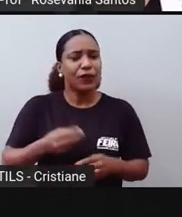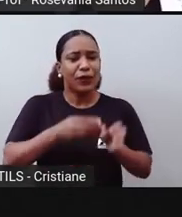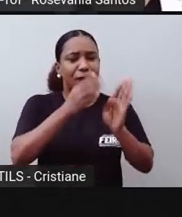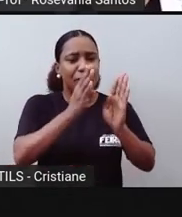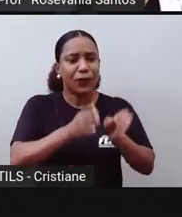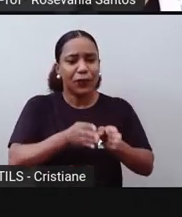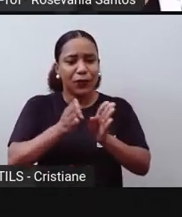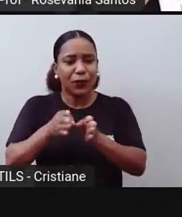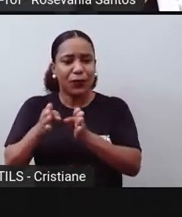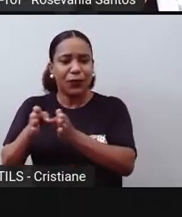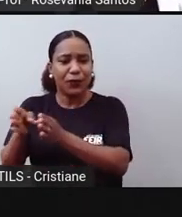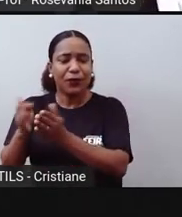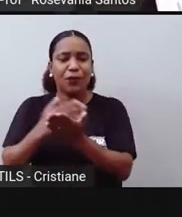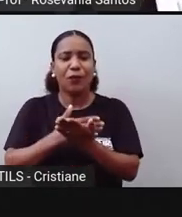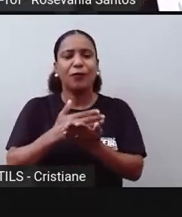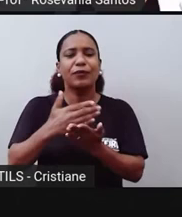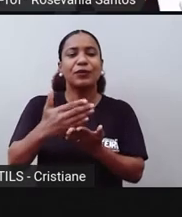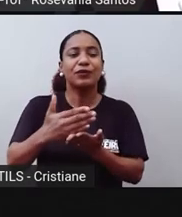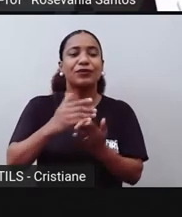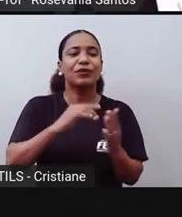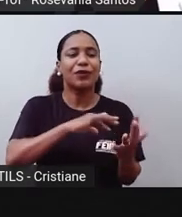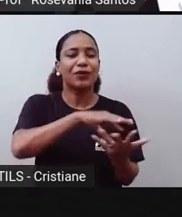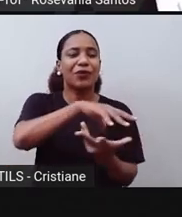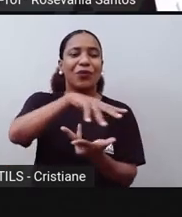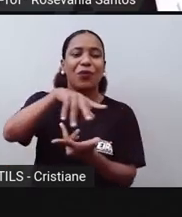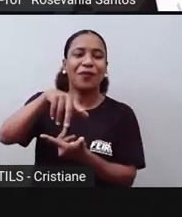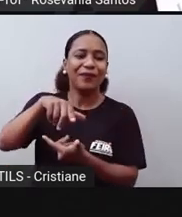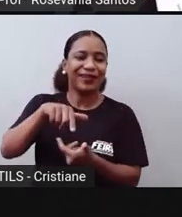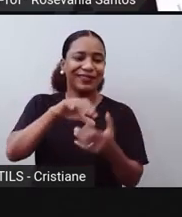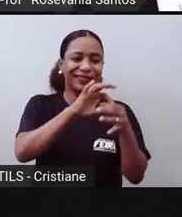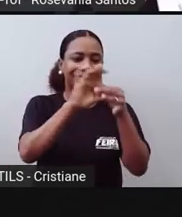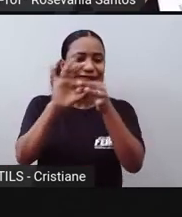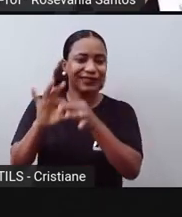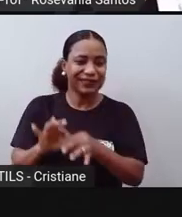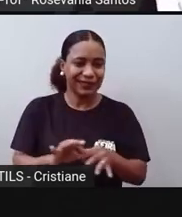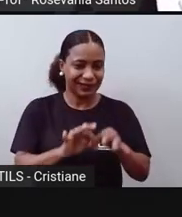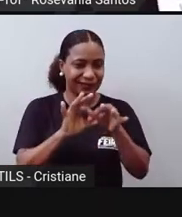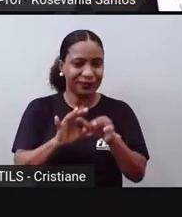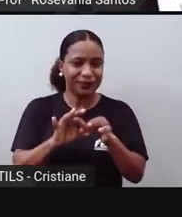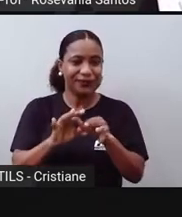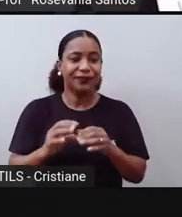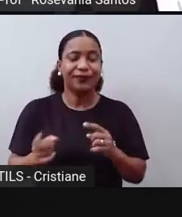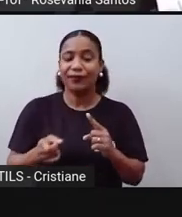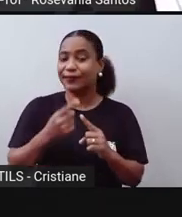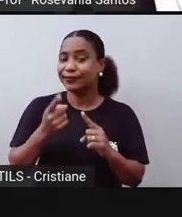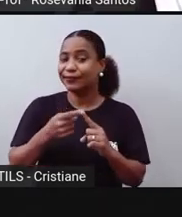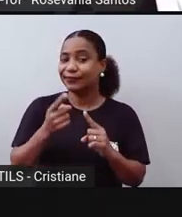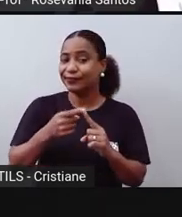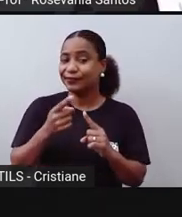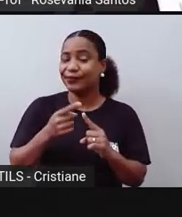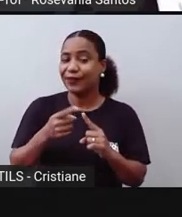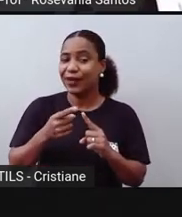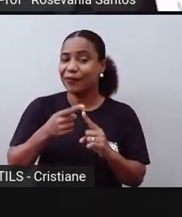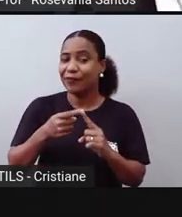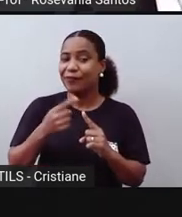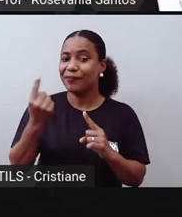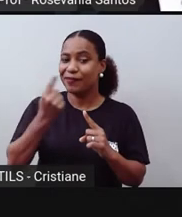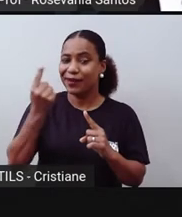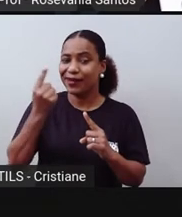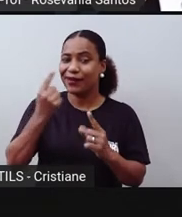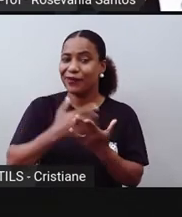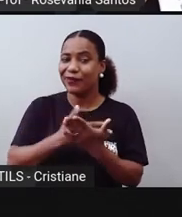Acredita-se, né, a maioria dos economistas dizem que a primeira fase da globalização começou lá com o processo de